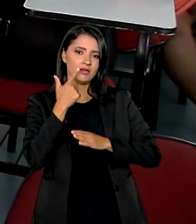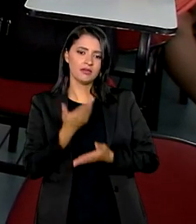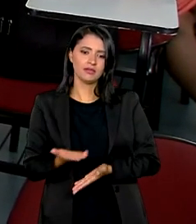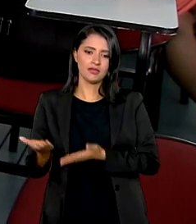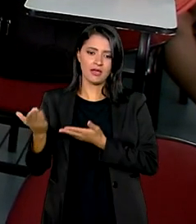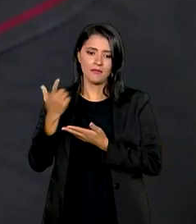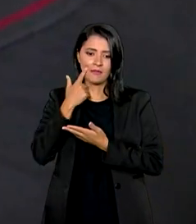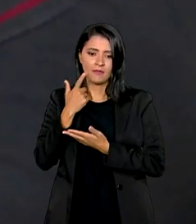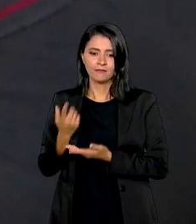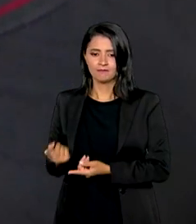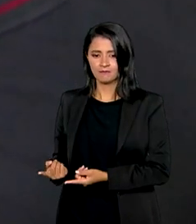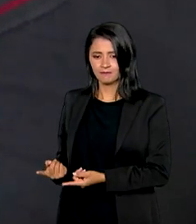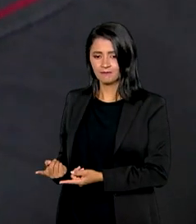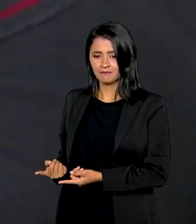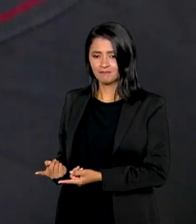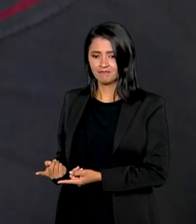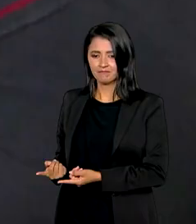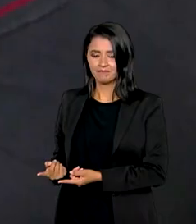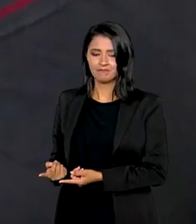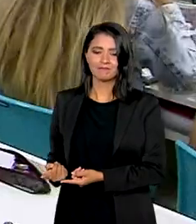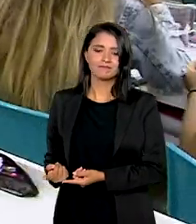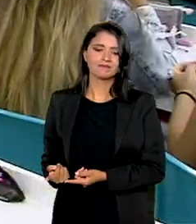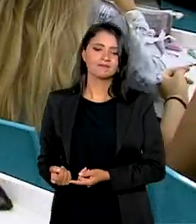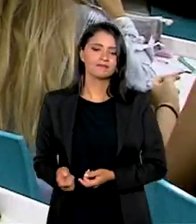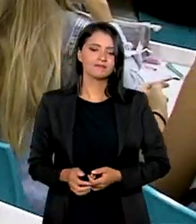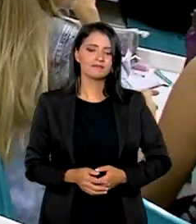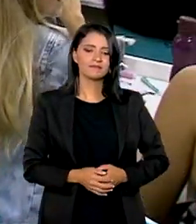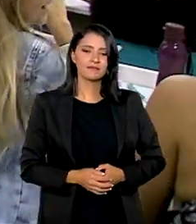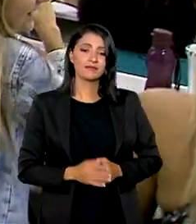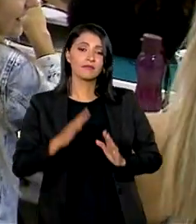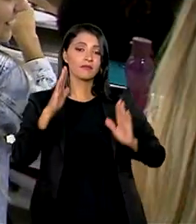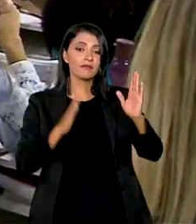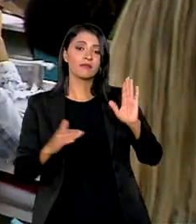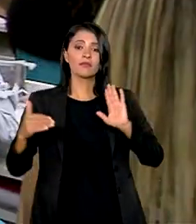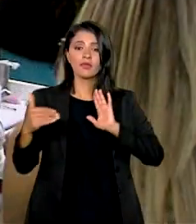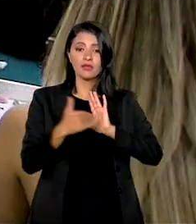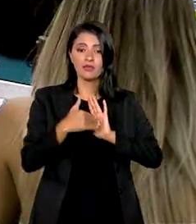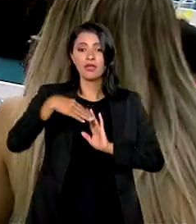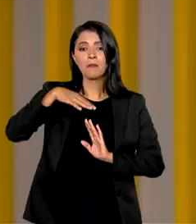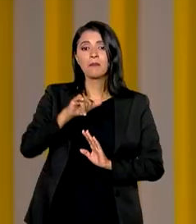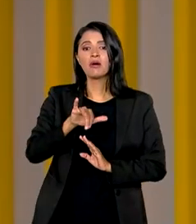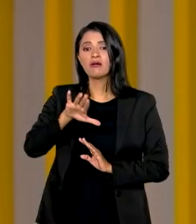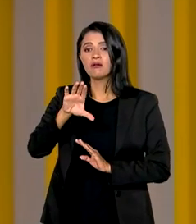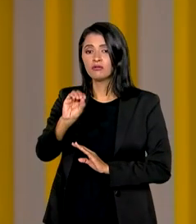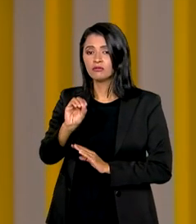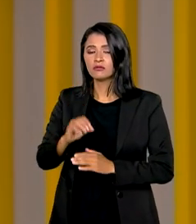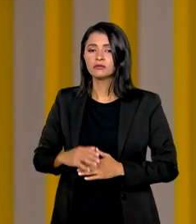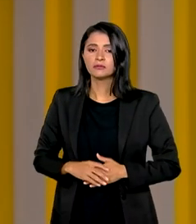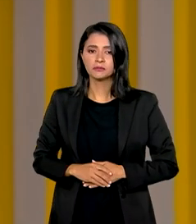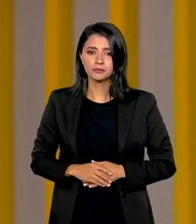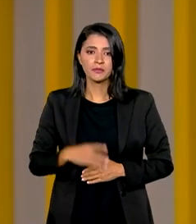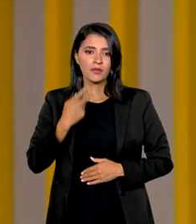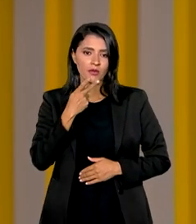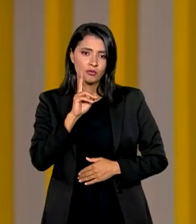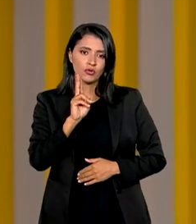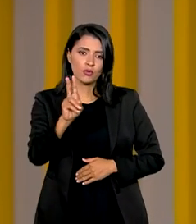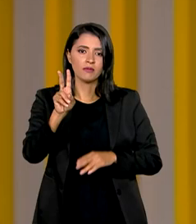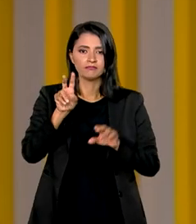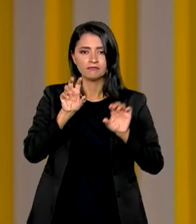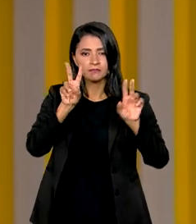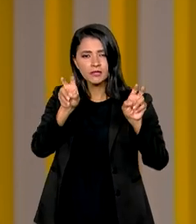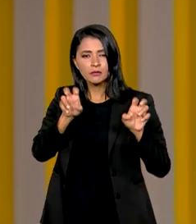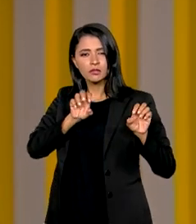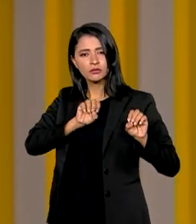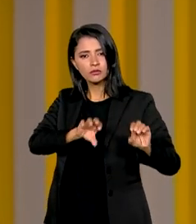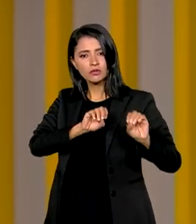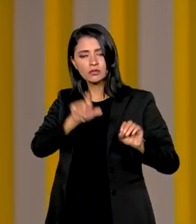desenrola.gov.br. O prazo vai até maio. E por falar em educação, os